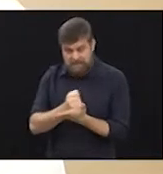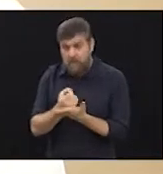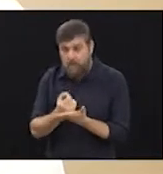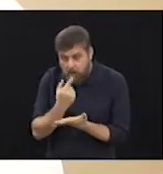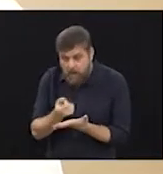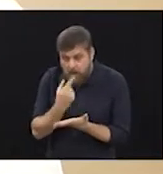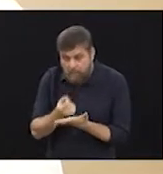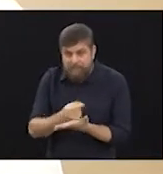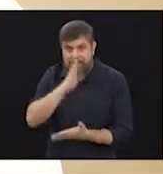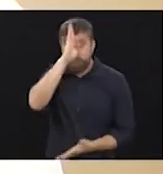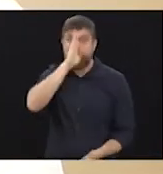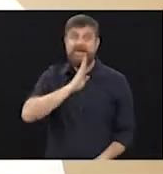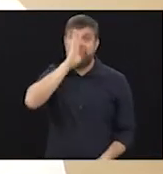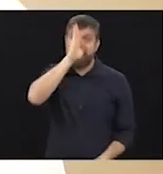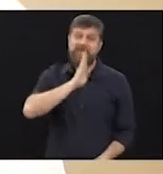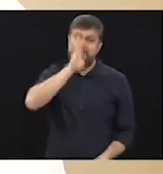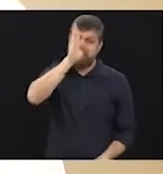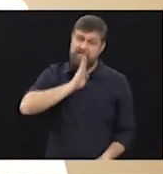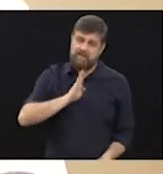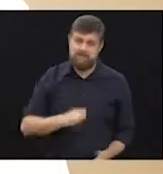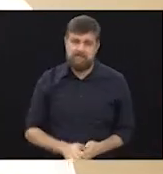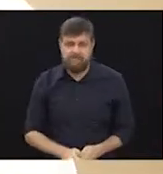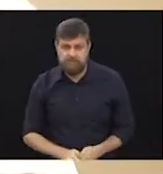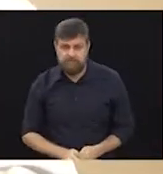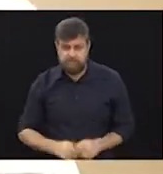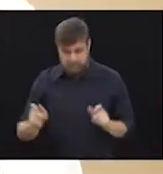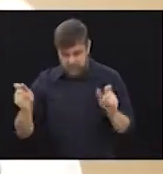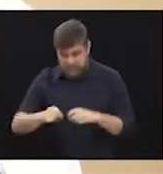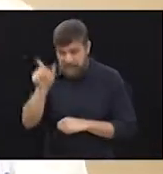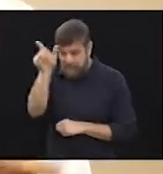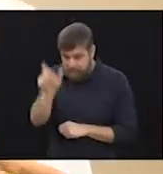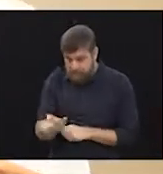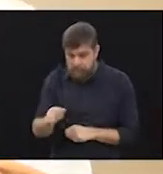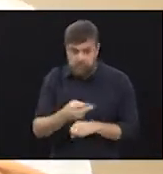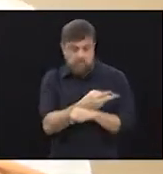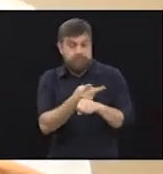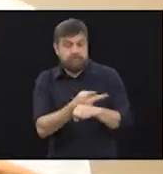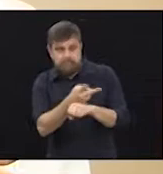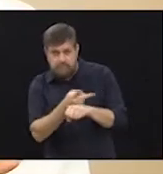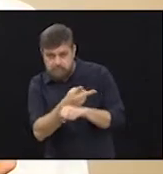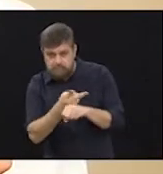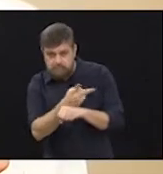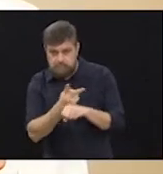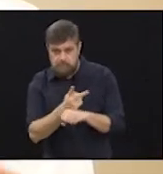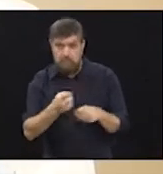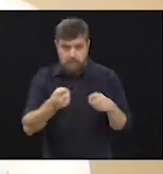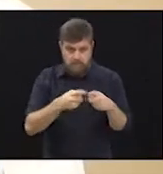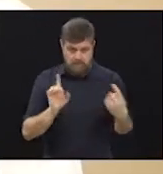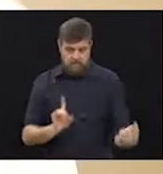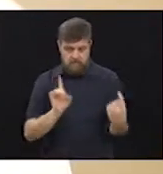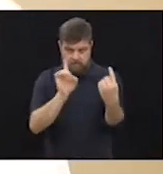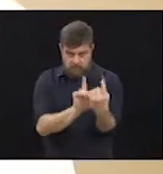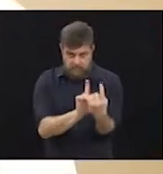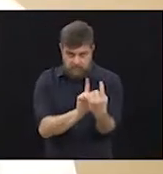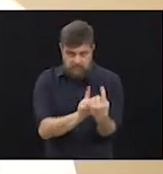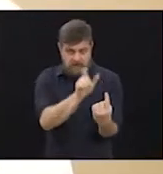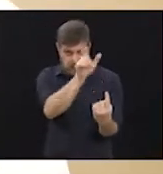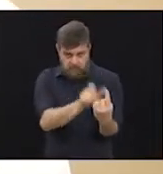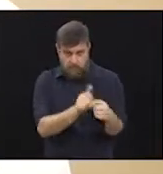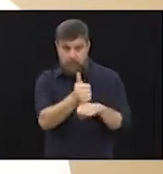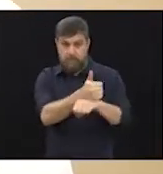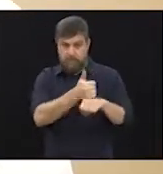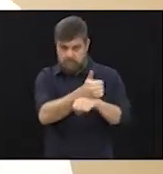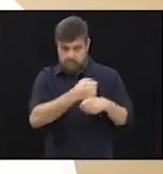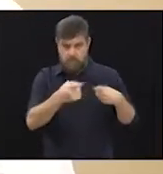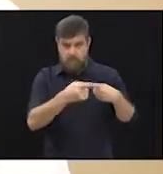medicação gratuitamente. Então, realmente o paciente precisa procurar o médico, em geral o reumatologista